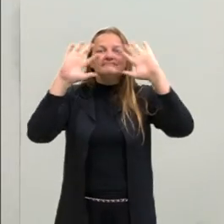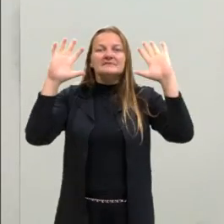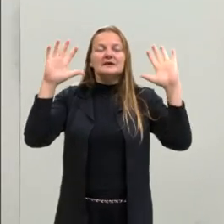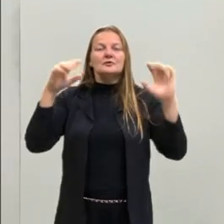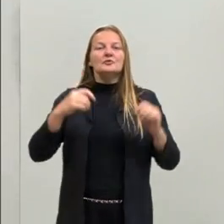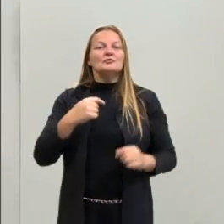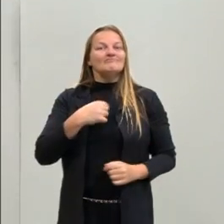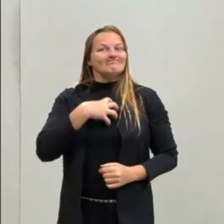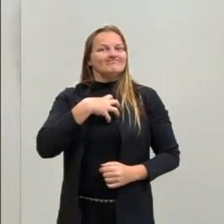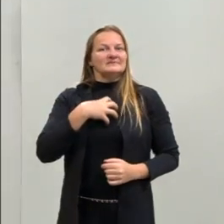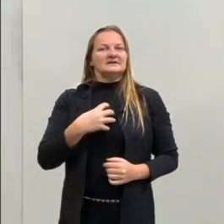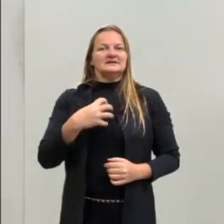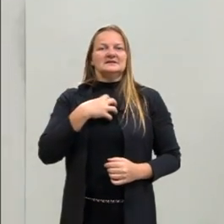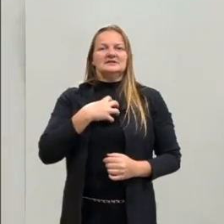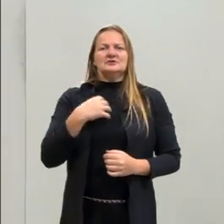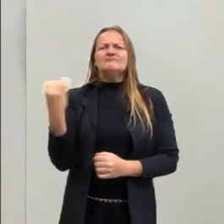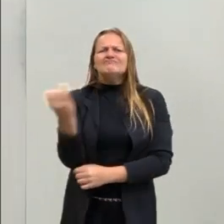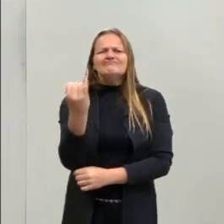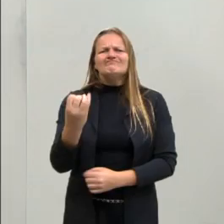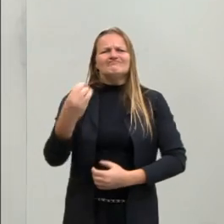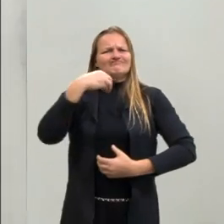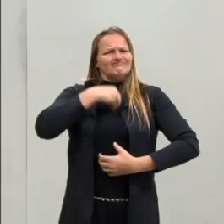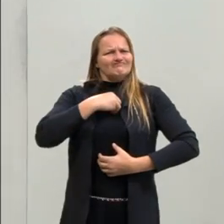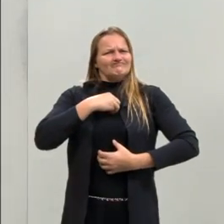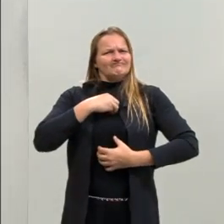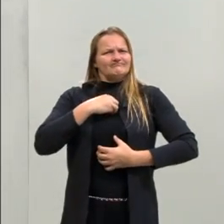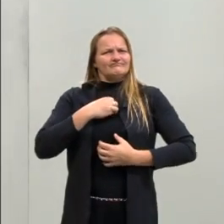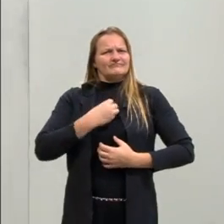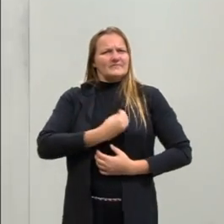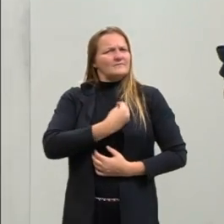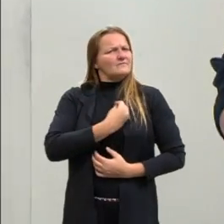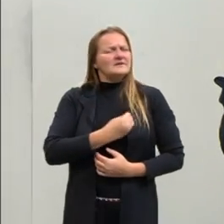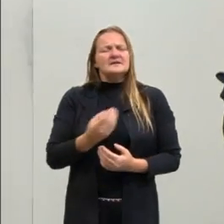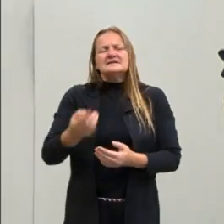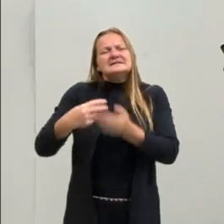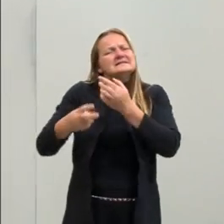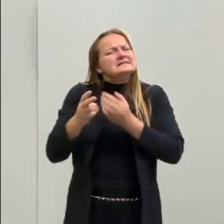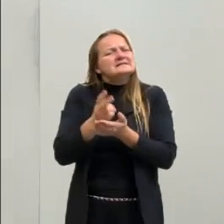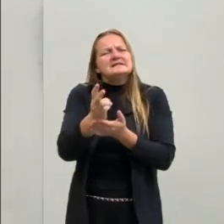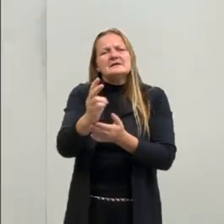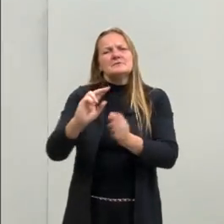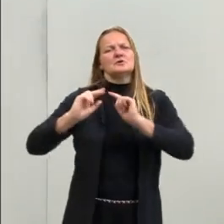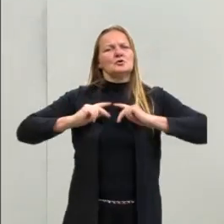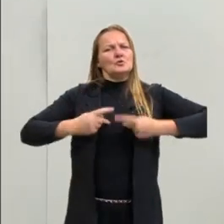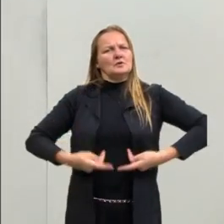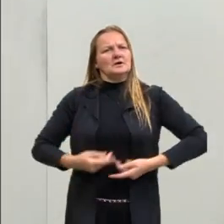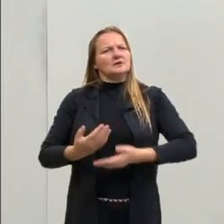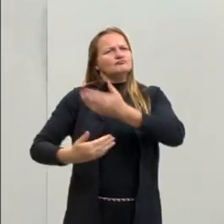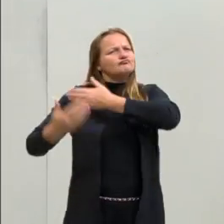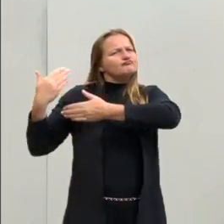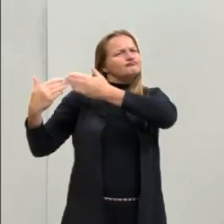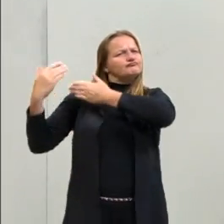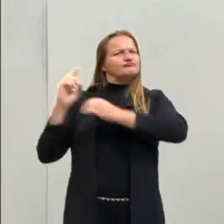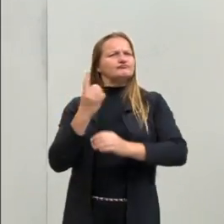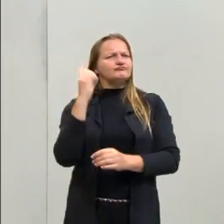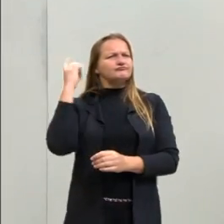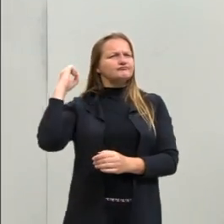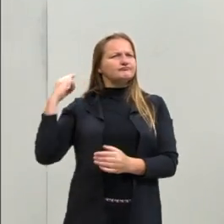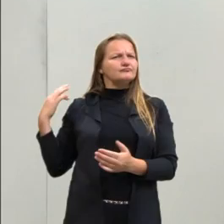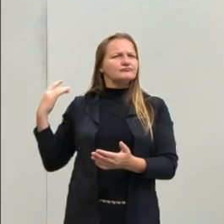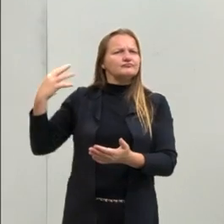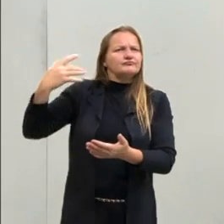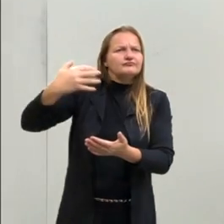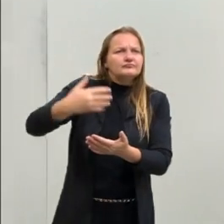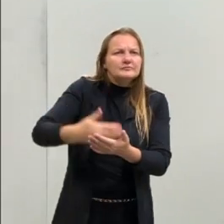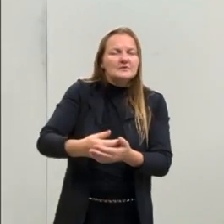expressar, que a importância da arte, ela está presente na nossa vida desde o início da humanidade, gente. Então, essa coisa